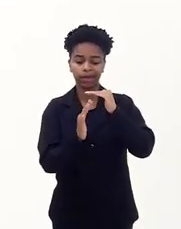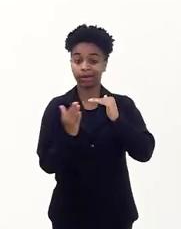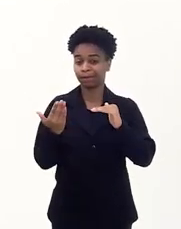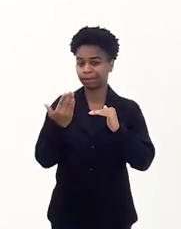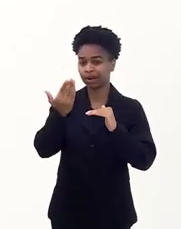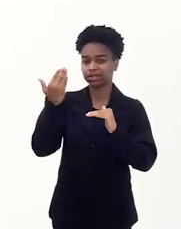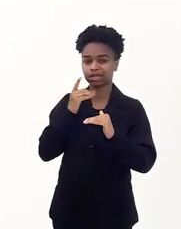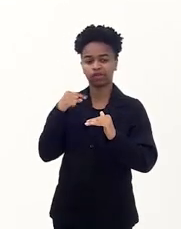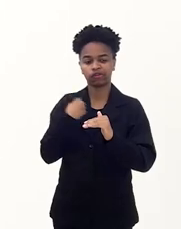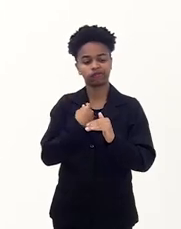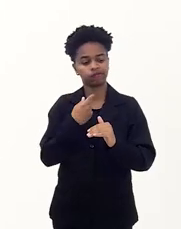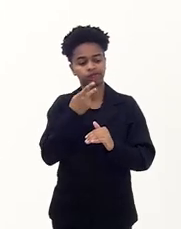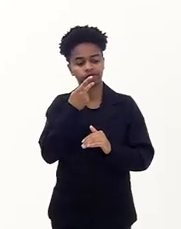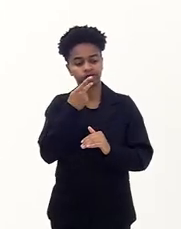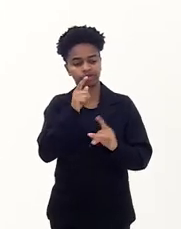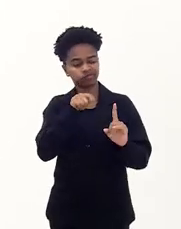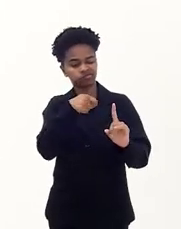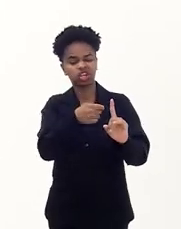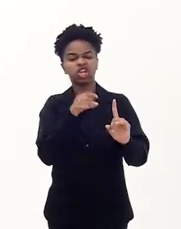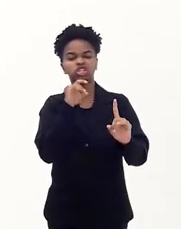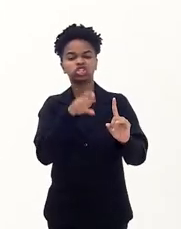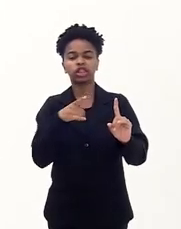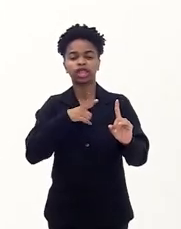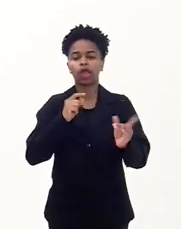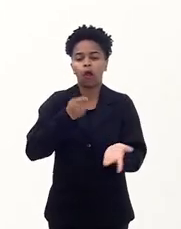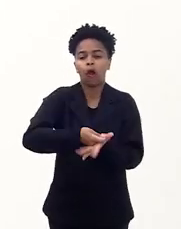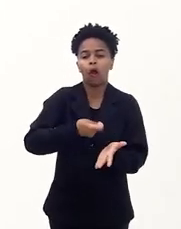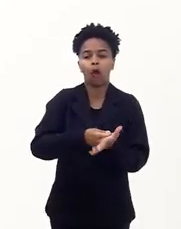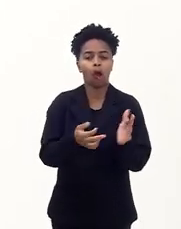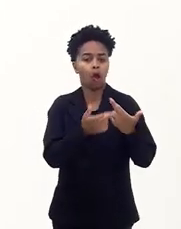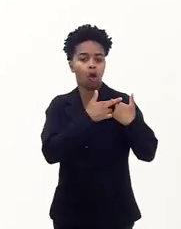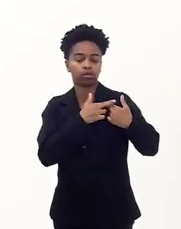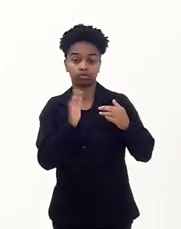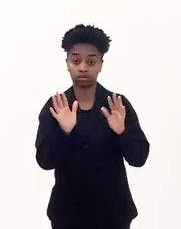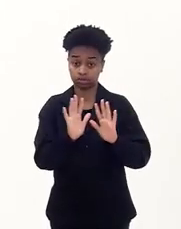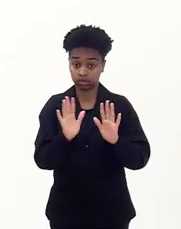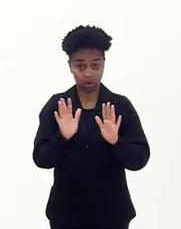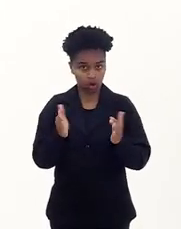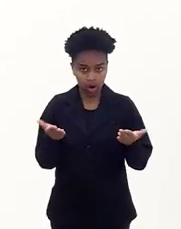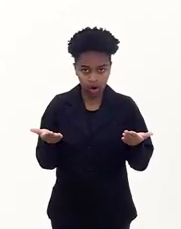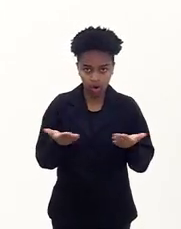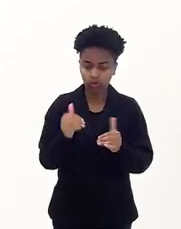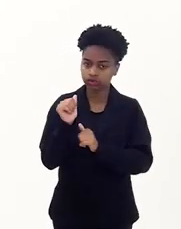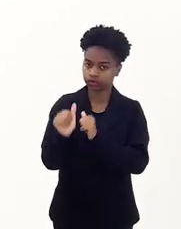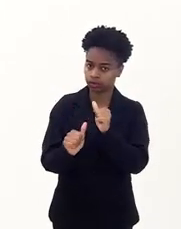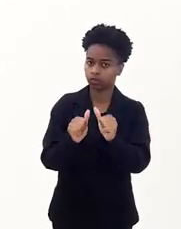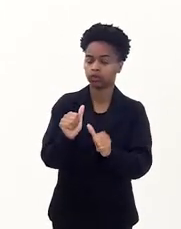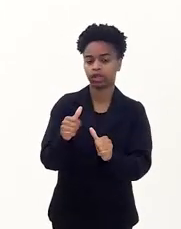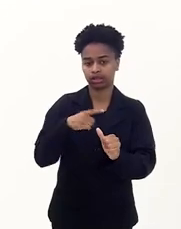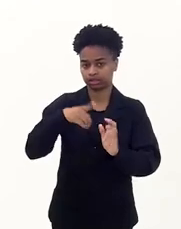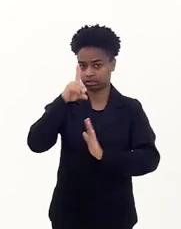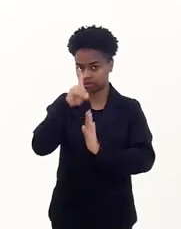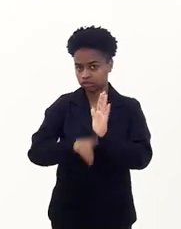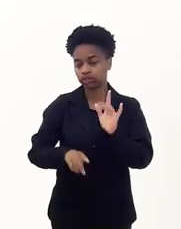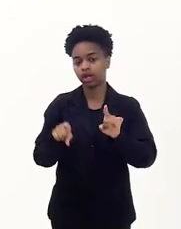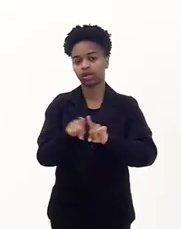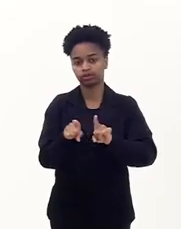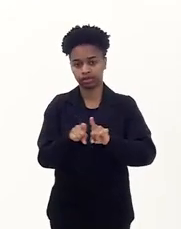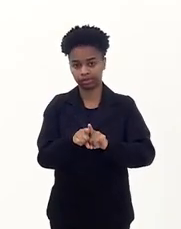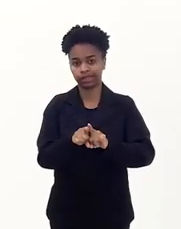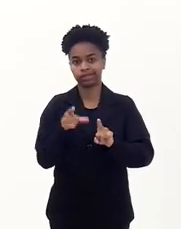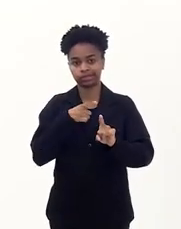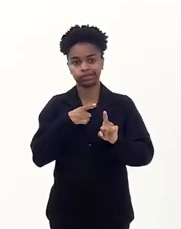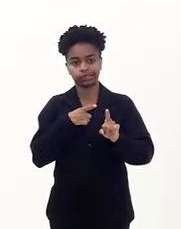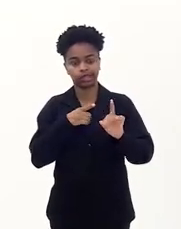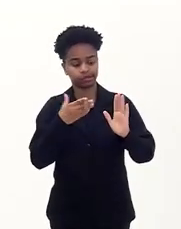são mais entendidos como apenas portadores de deveres. Hoje em dia, os imigrantes têm direitos que são